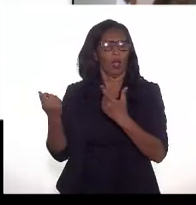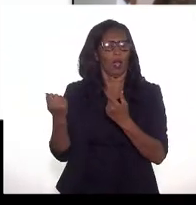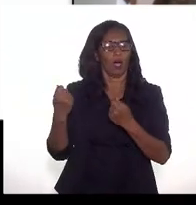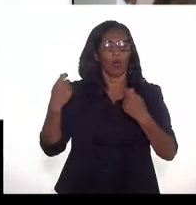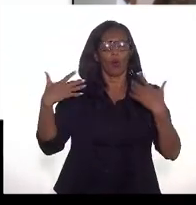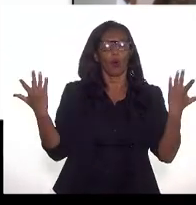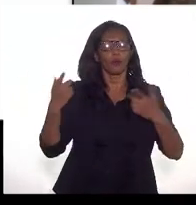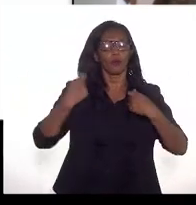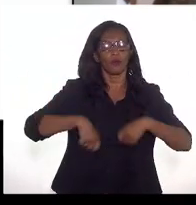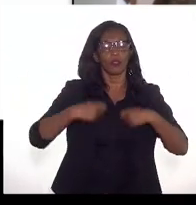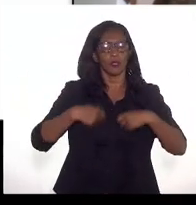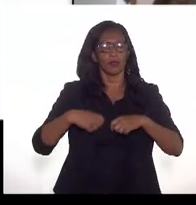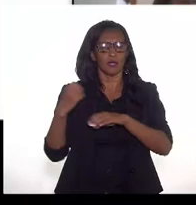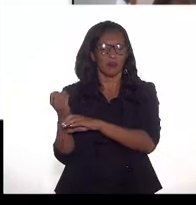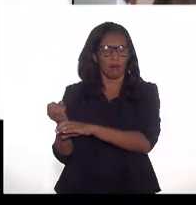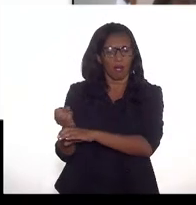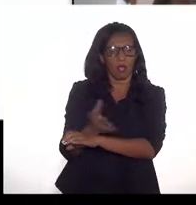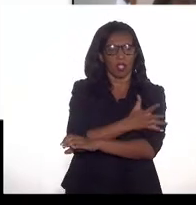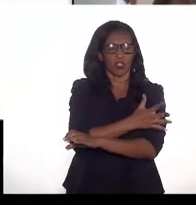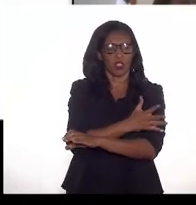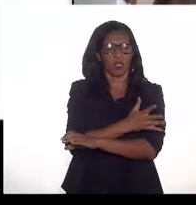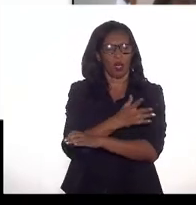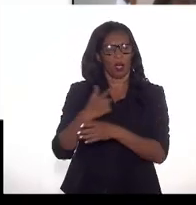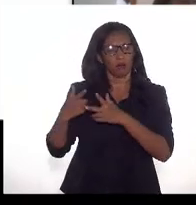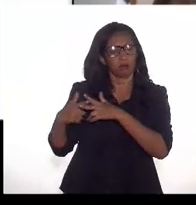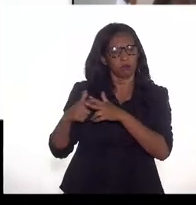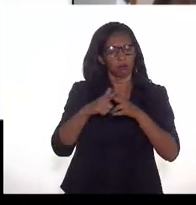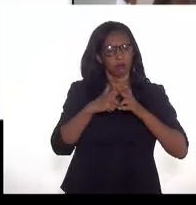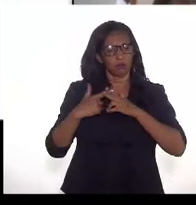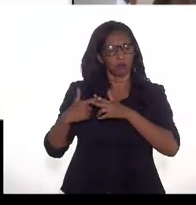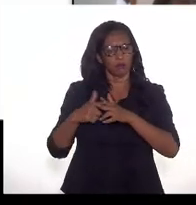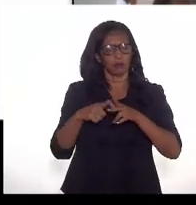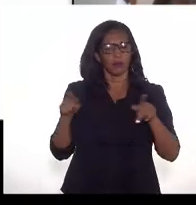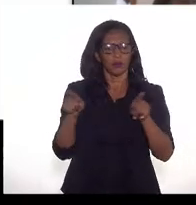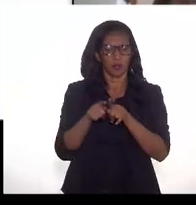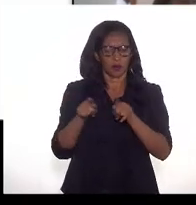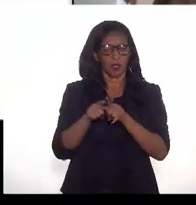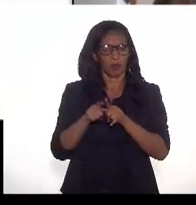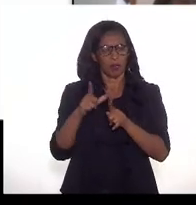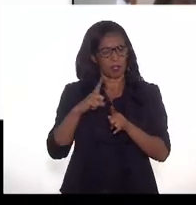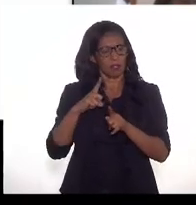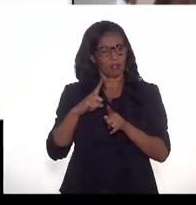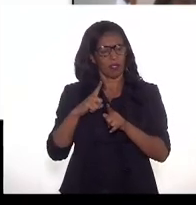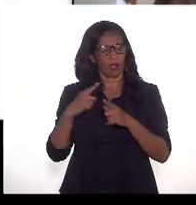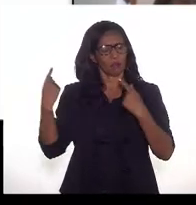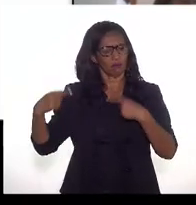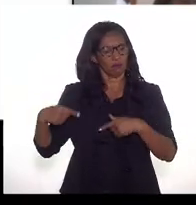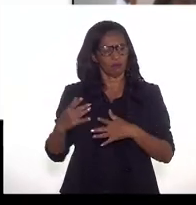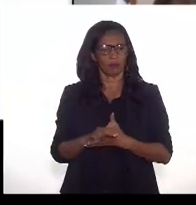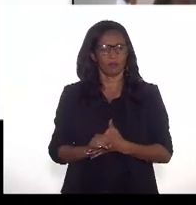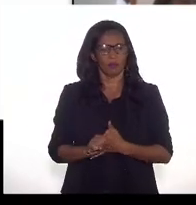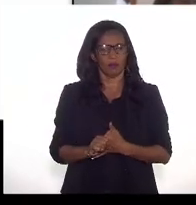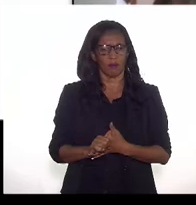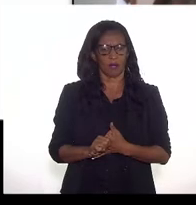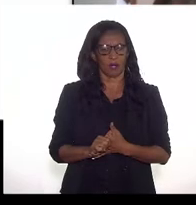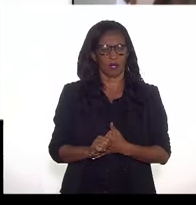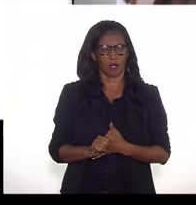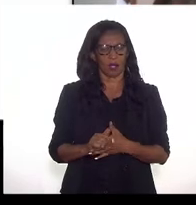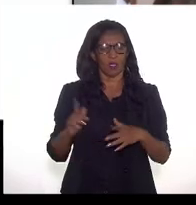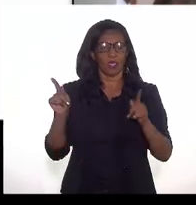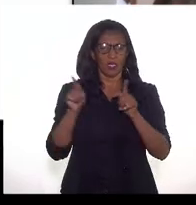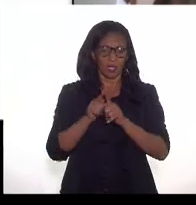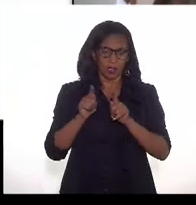precisa reinjetar por necessidade operacional, também existe essa finalidade. A segunda finalidade da